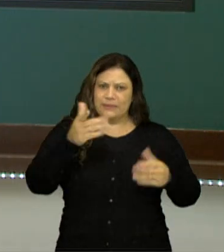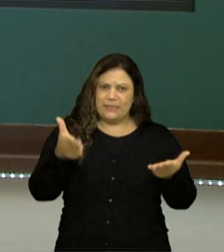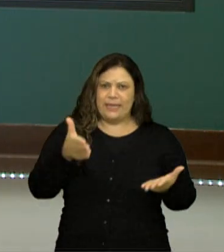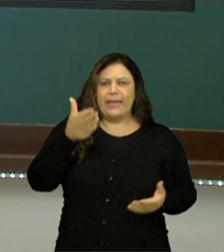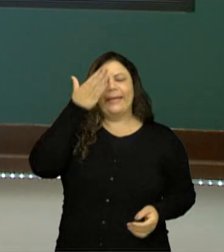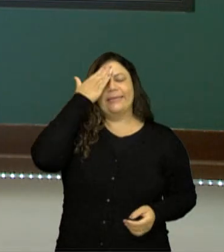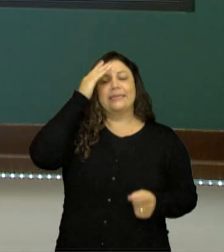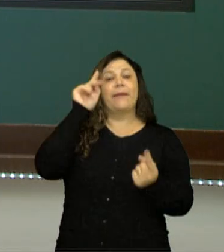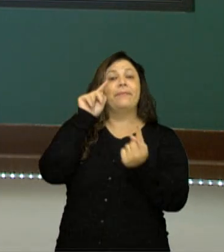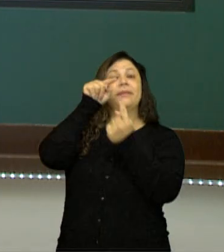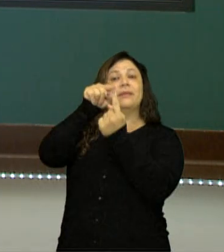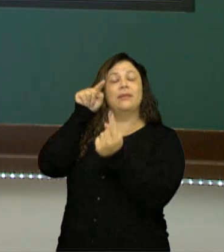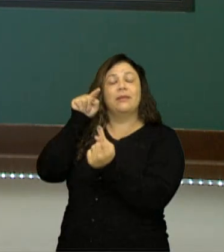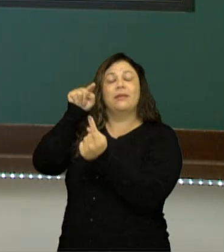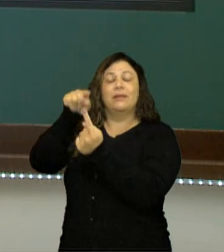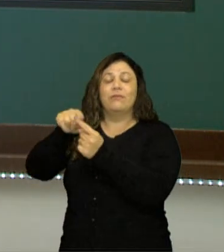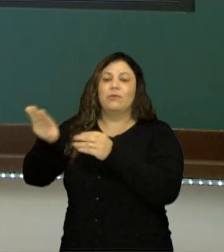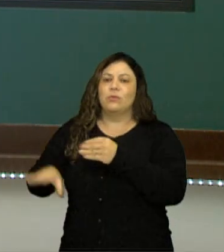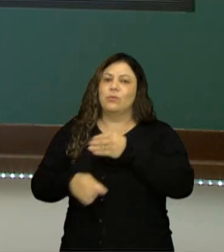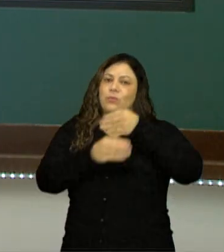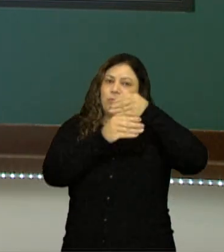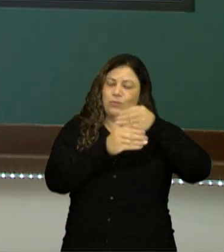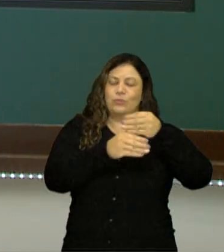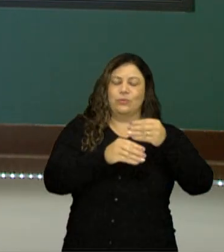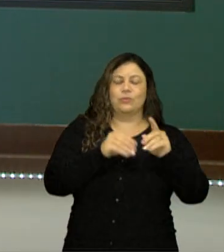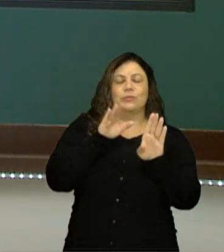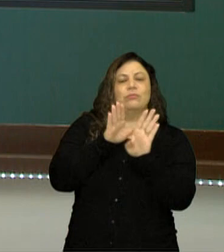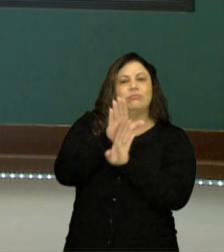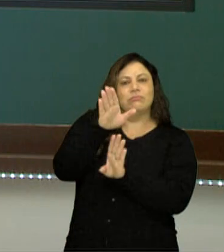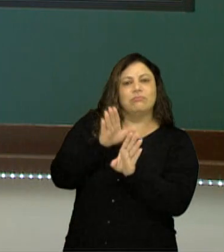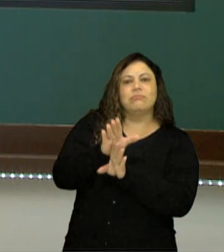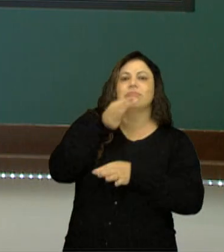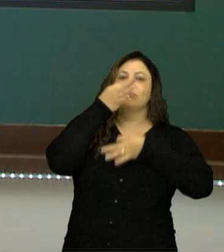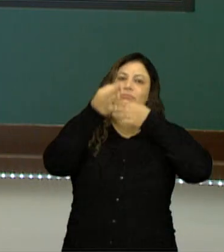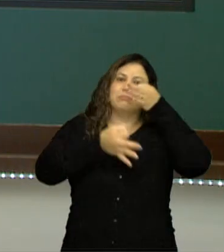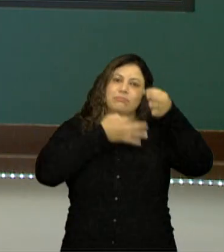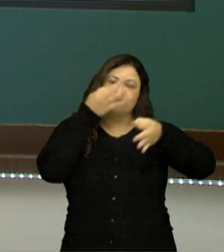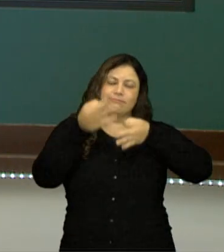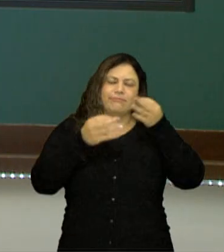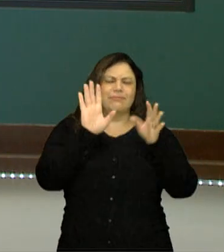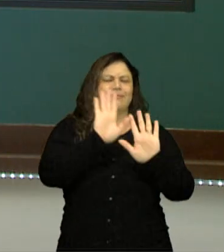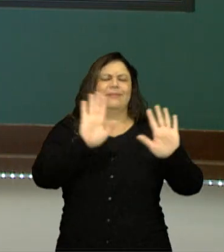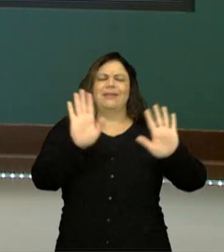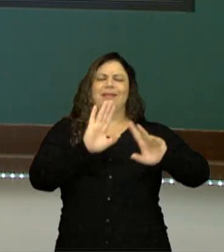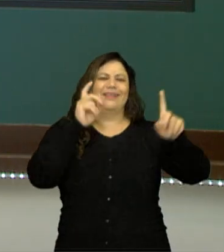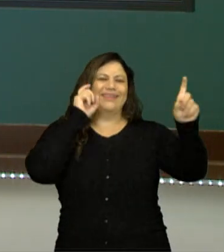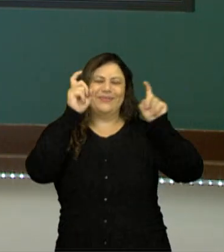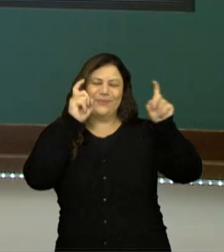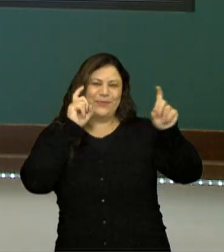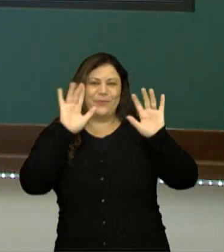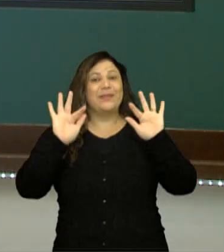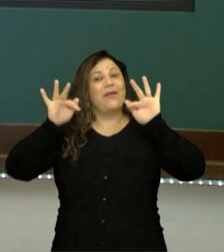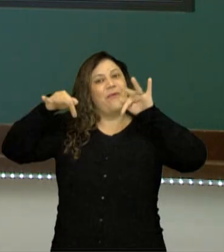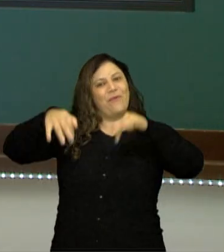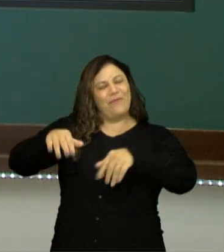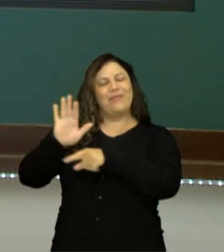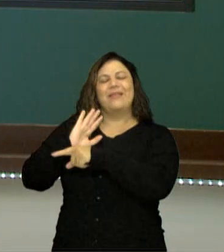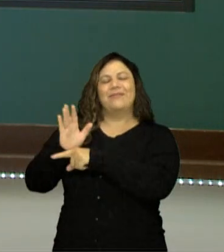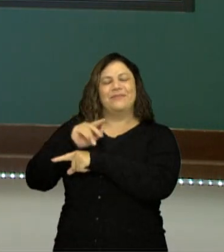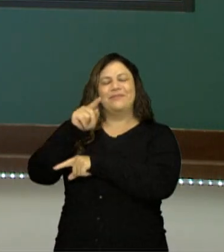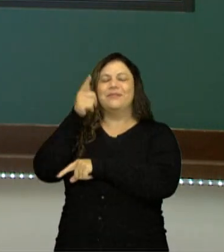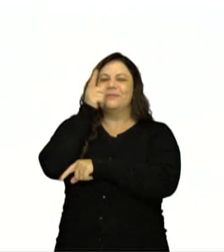sabe definir ali os recursos persuasivos e argumentativos? Não se preocupe, até o final desse vídeo você vai conseguir responder essas